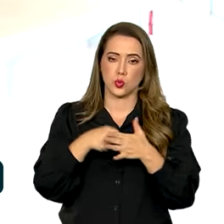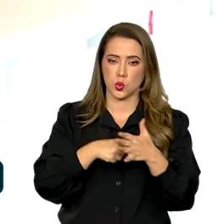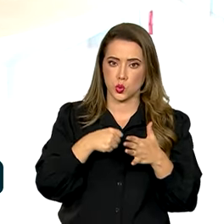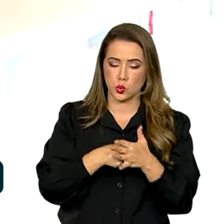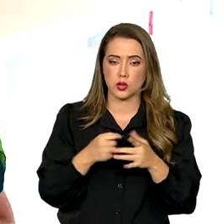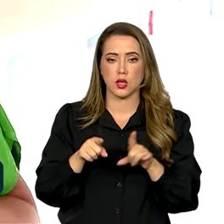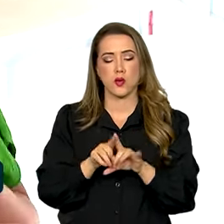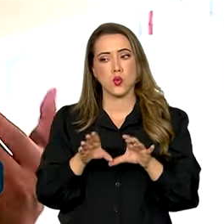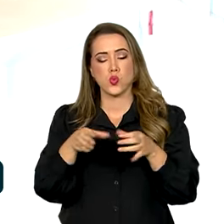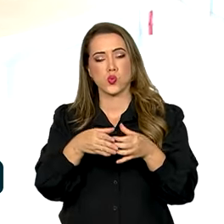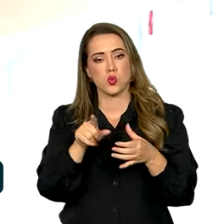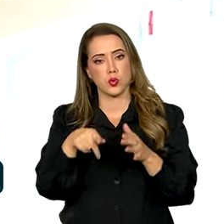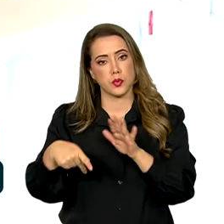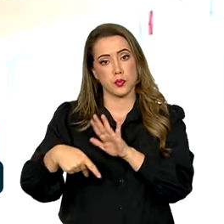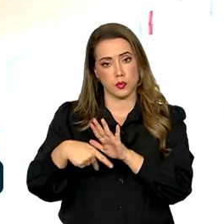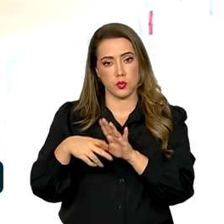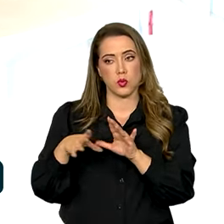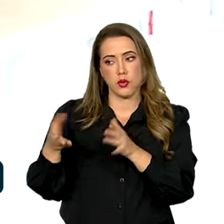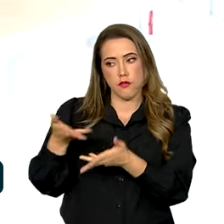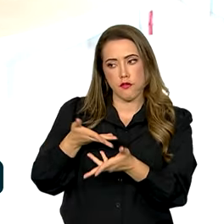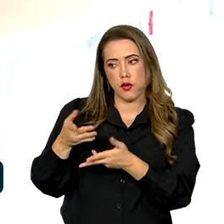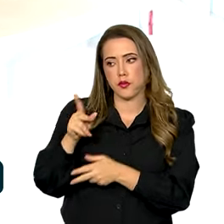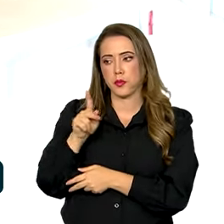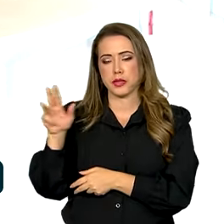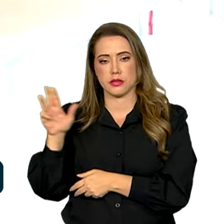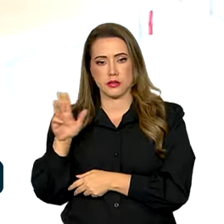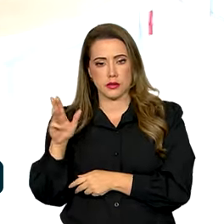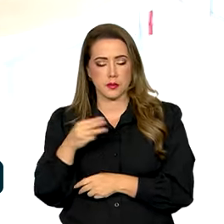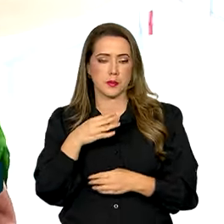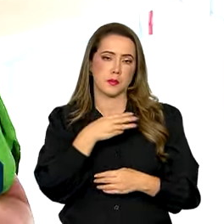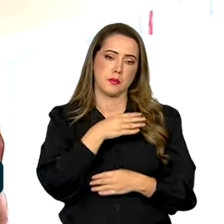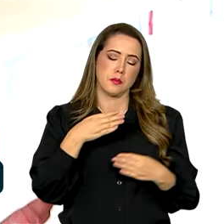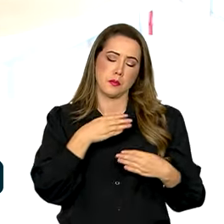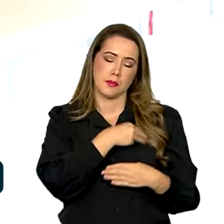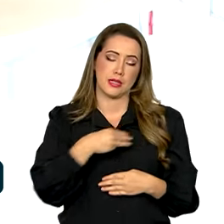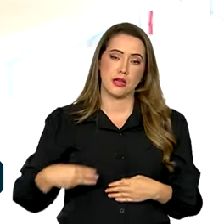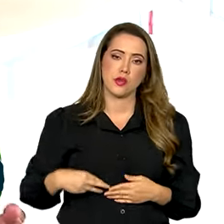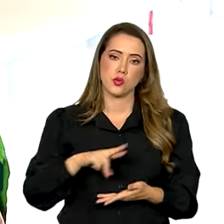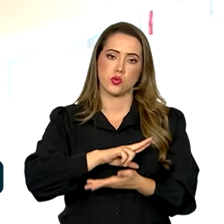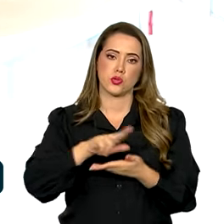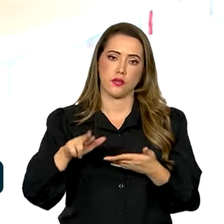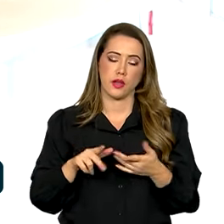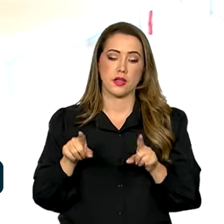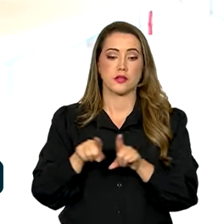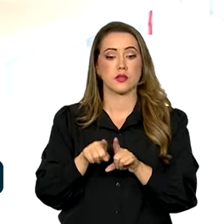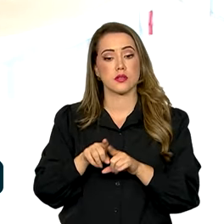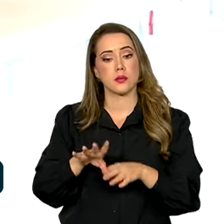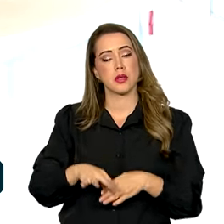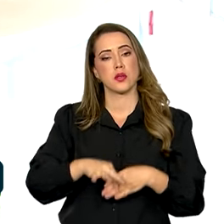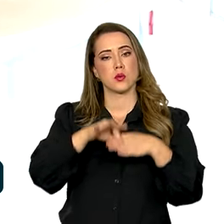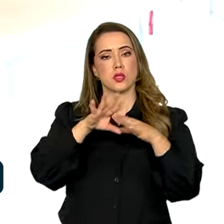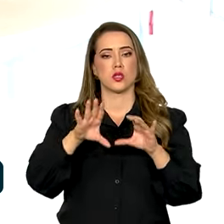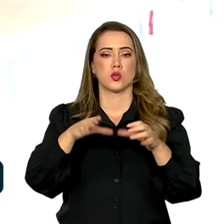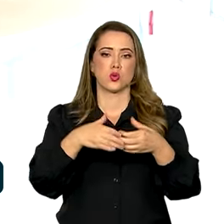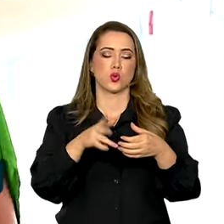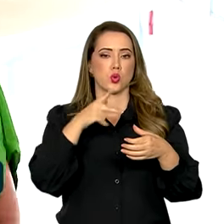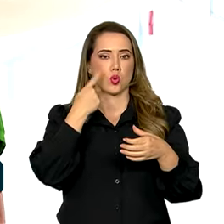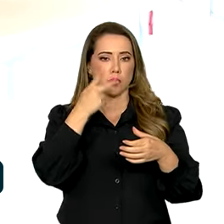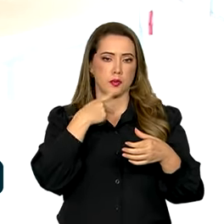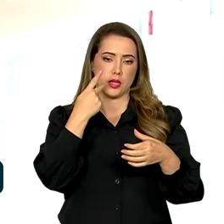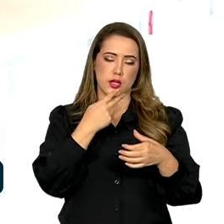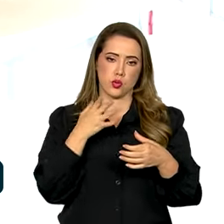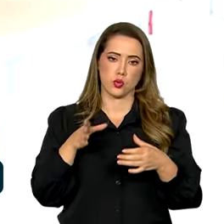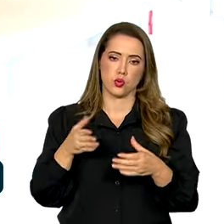colegiado que reúne o presidente da República, ministros de Estado e os líderes e presidentes dos partidos que